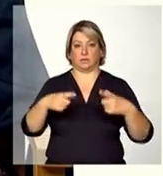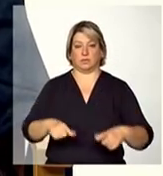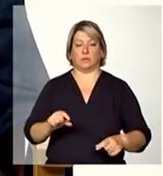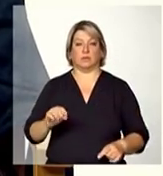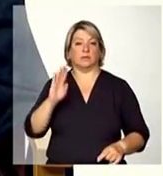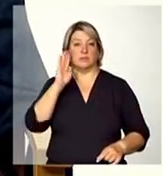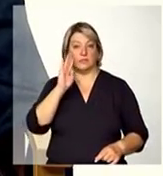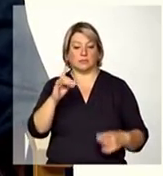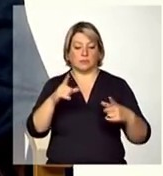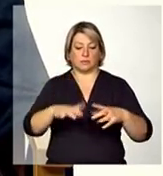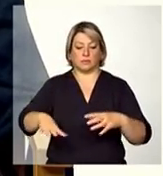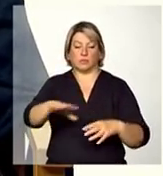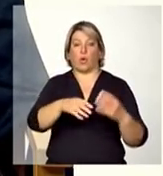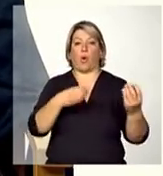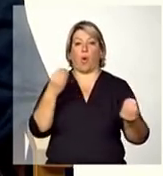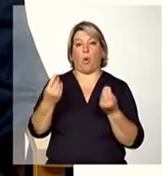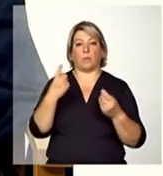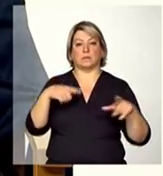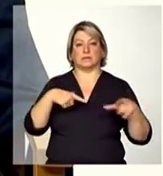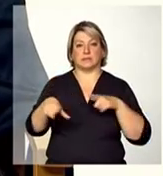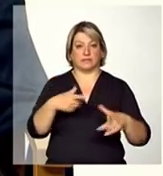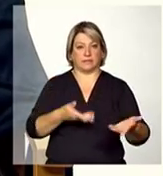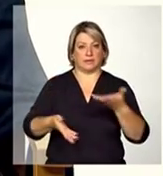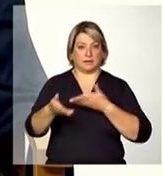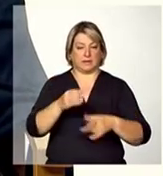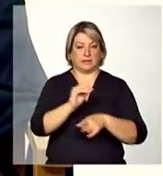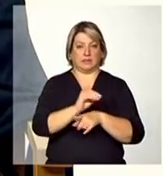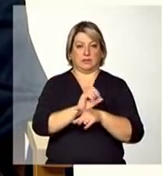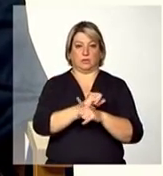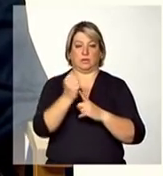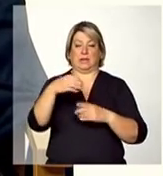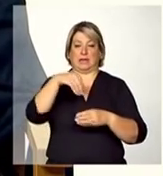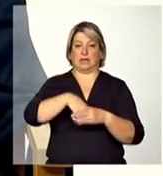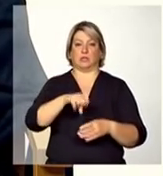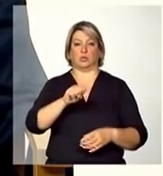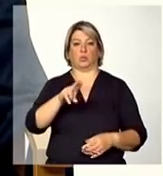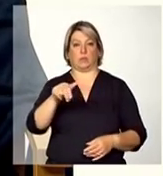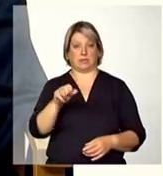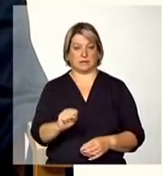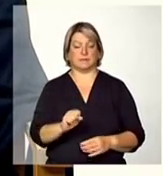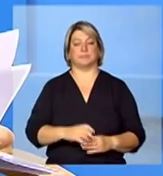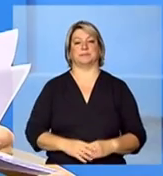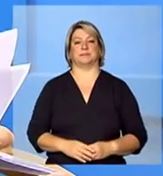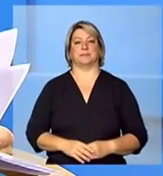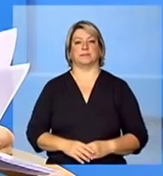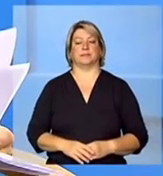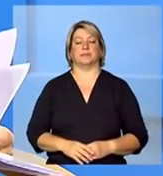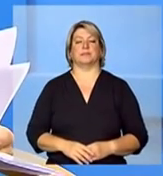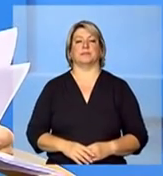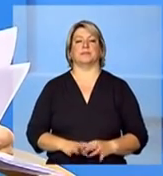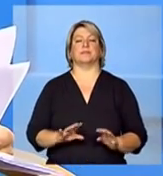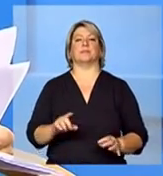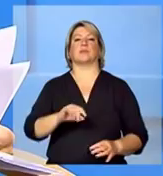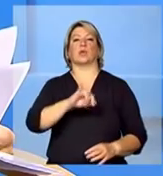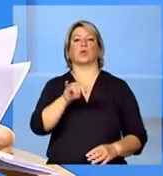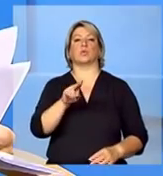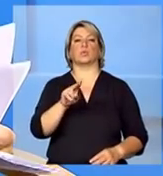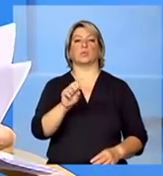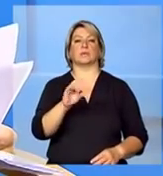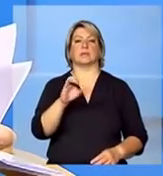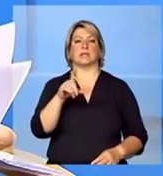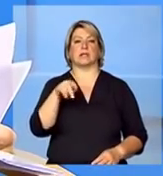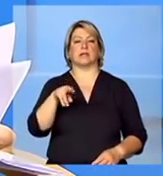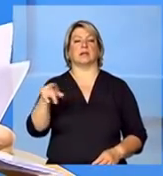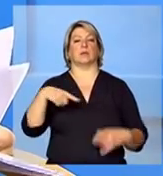tipificado como um serviço de assistência social nos SUAS bom a Jusceline Carneiro